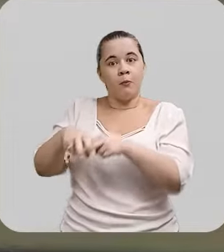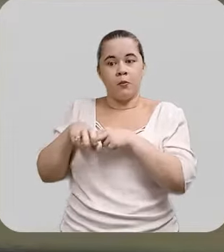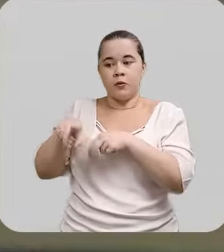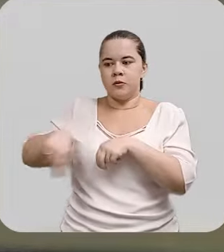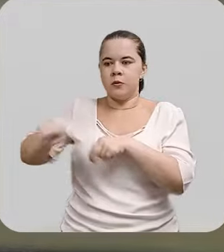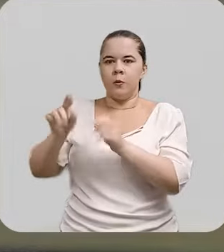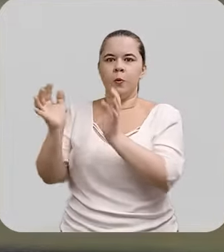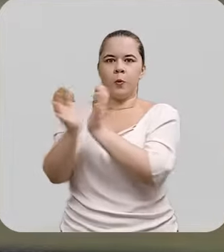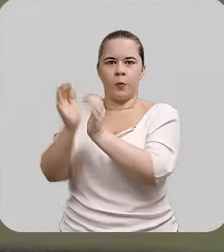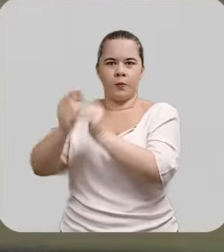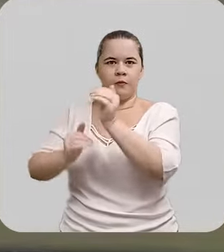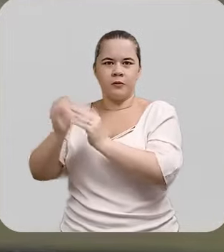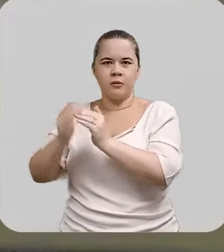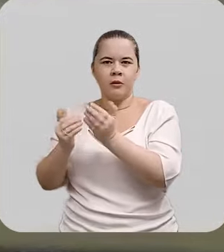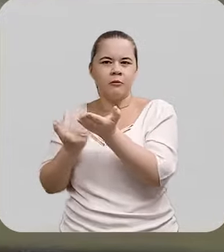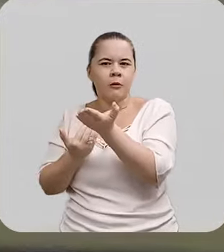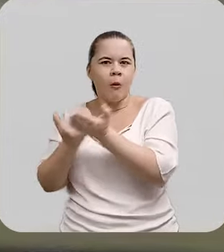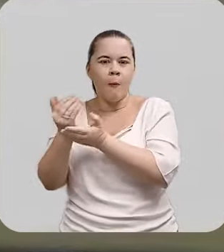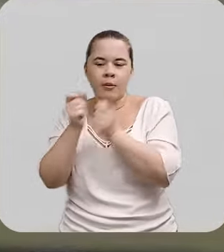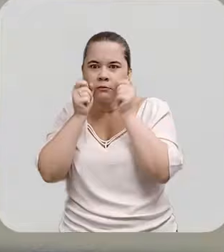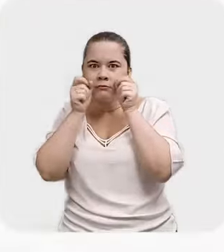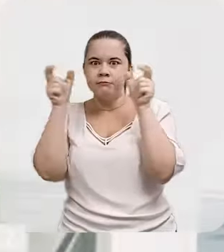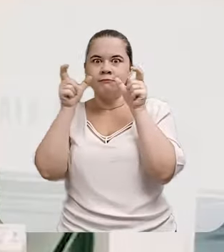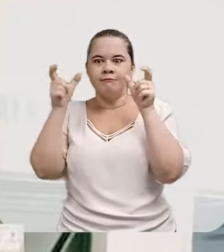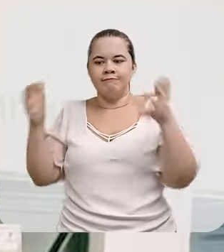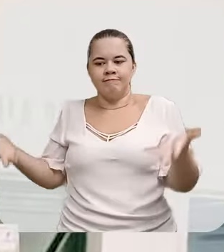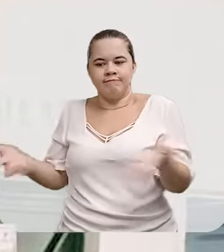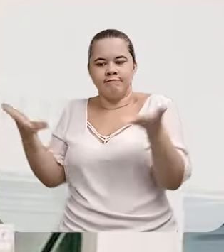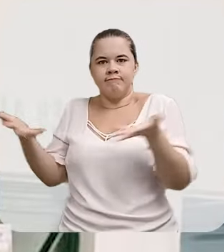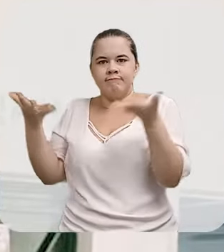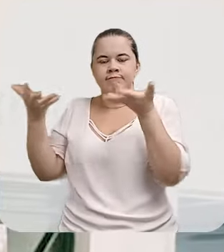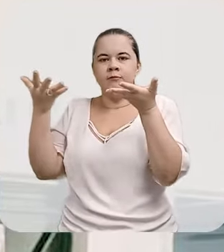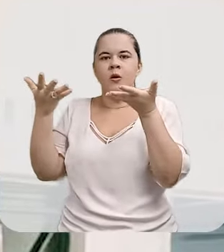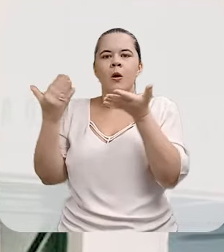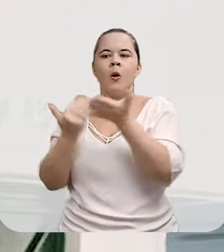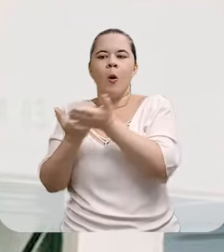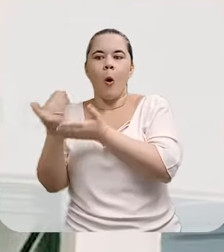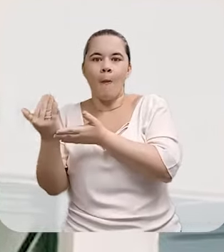motivou para que os colegas profissionais pudessem, a partir daí,